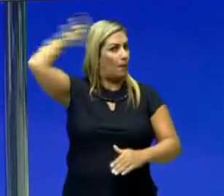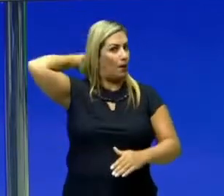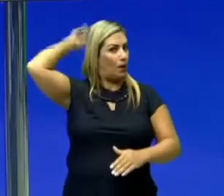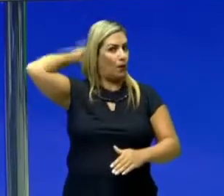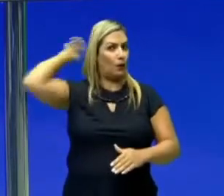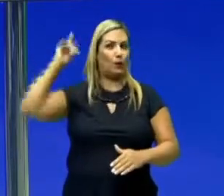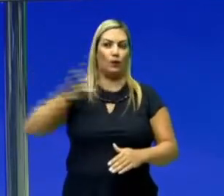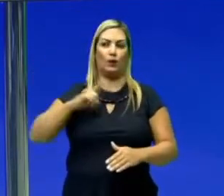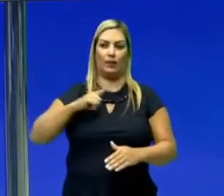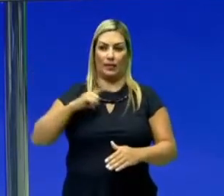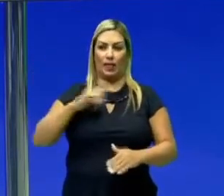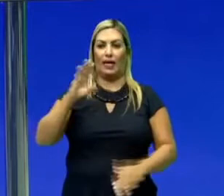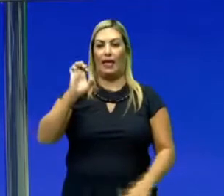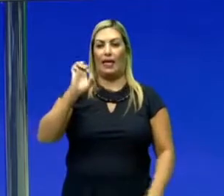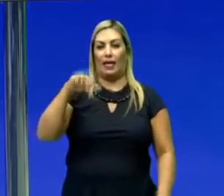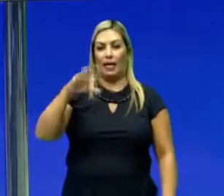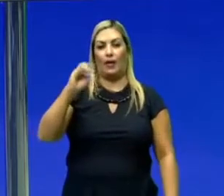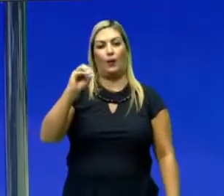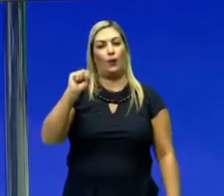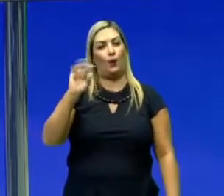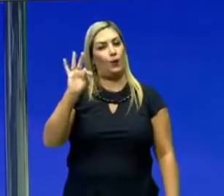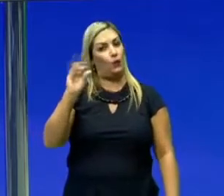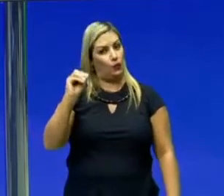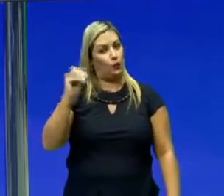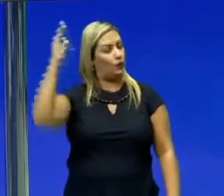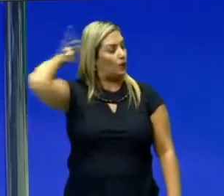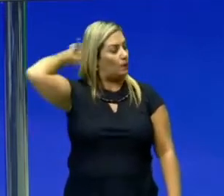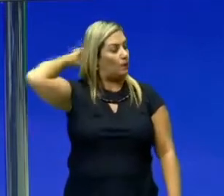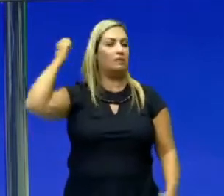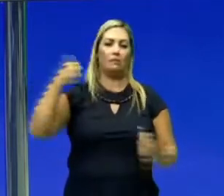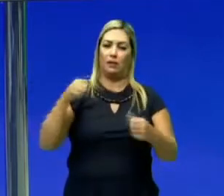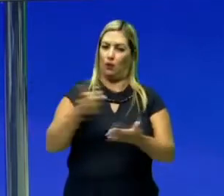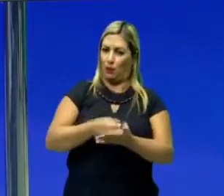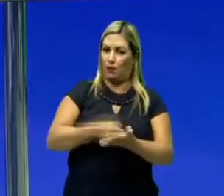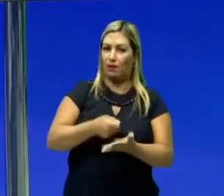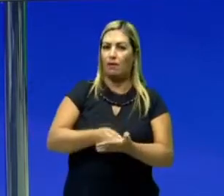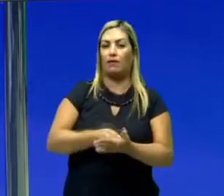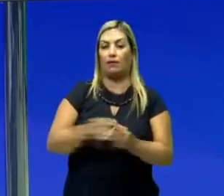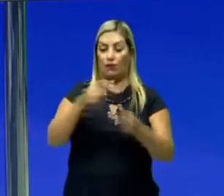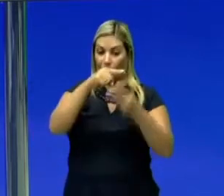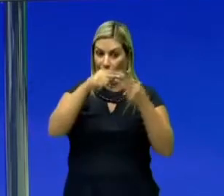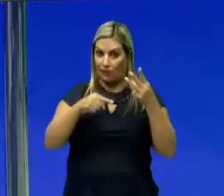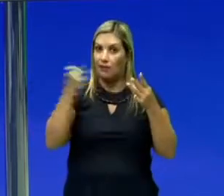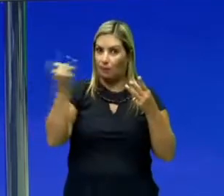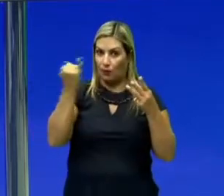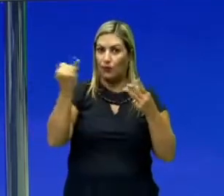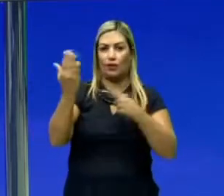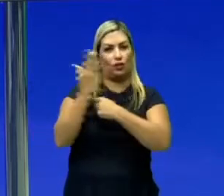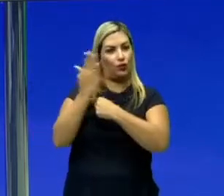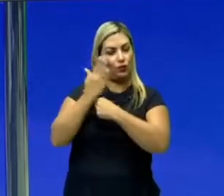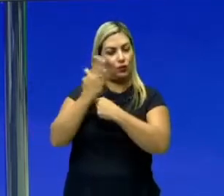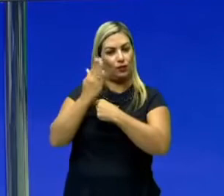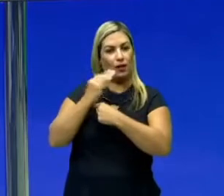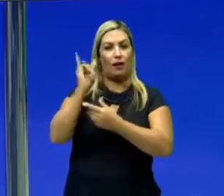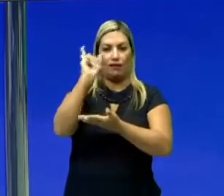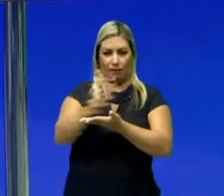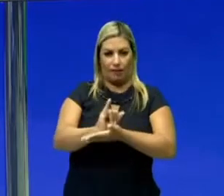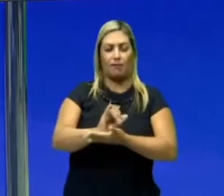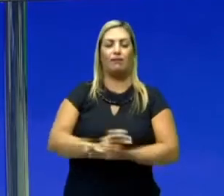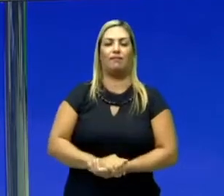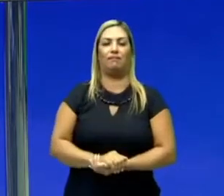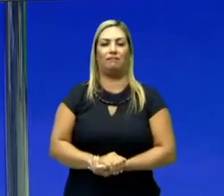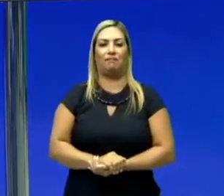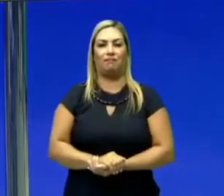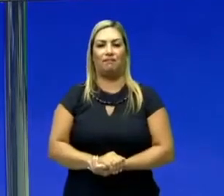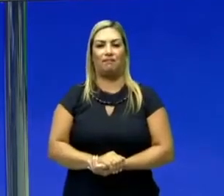colocação do encosto no banco atrás da sua cabeça. Beleza? Então, são três elementos que tentam evitar o efeito da inércia aí. Fechou?